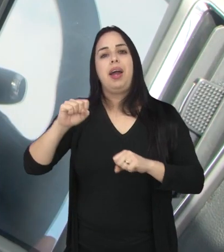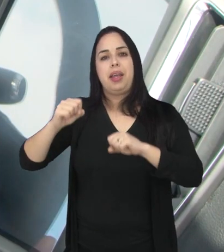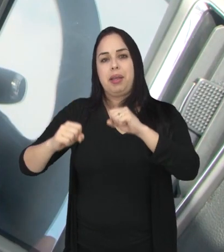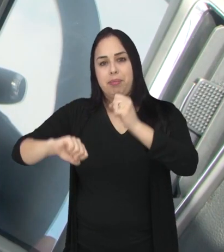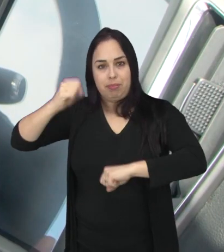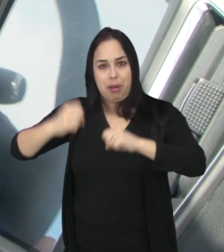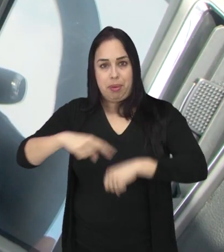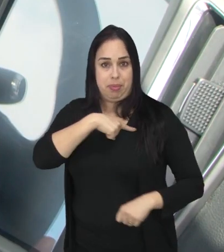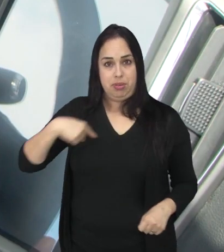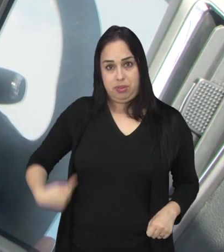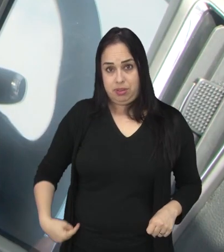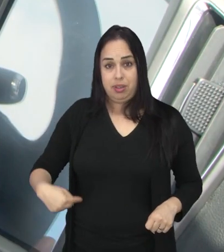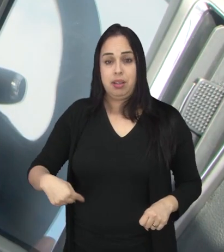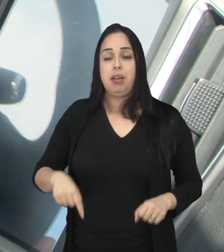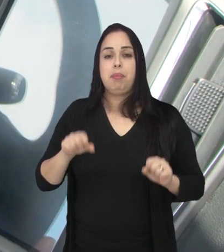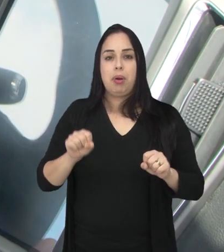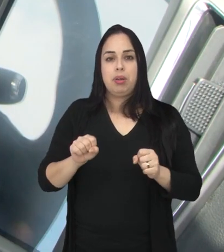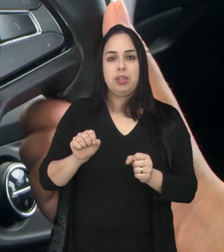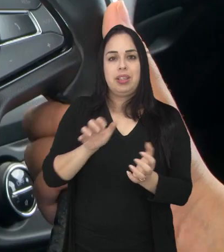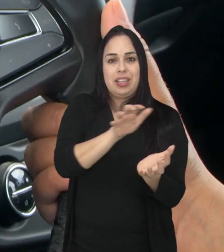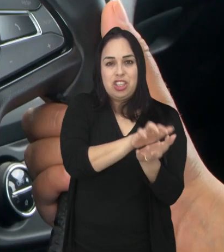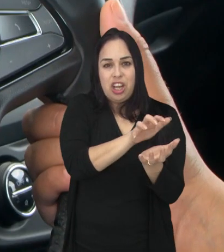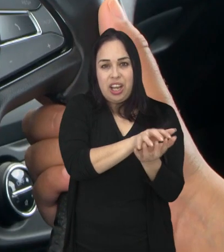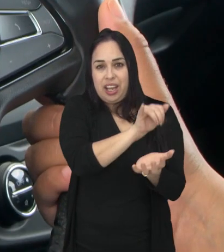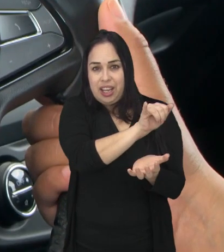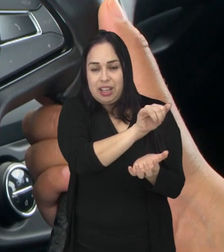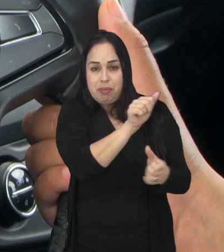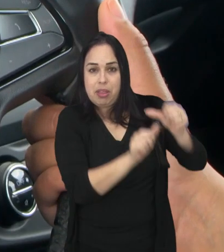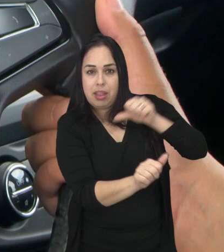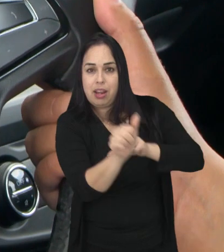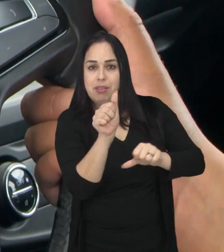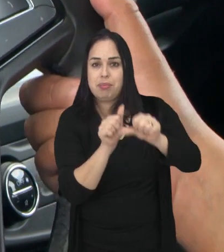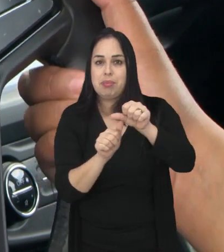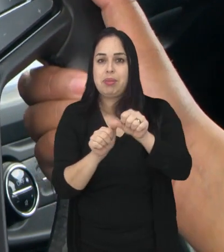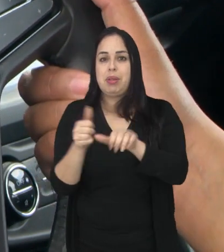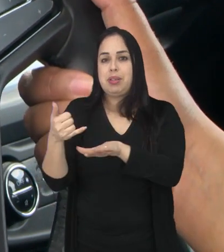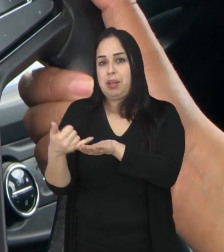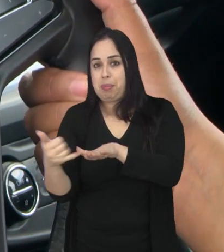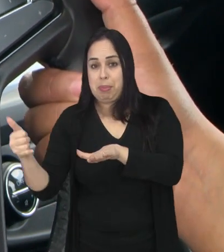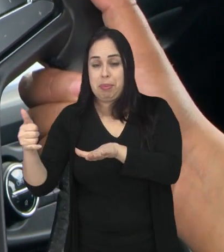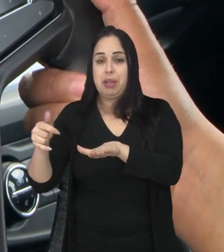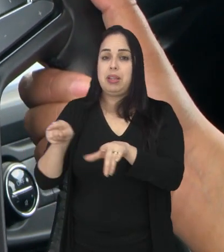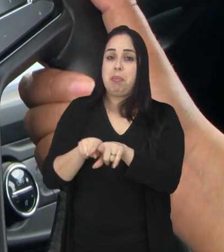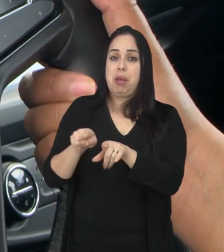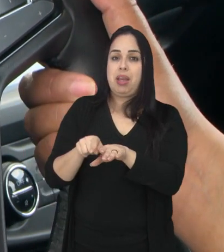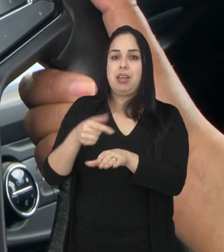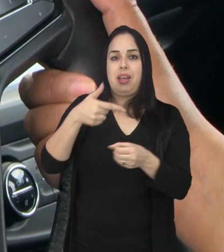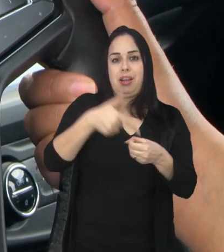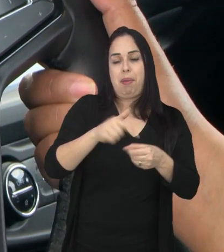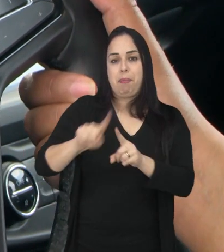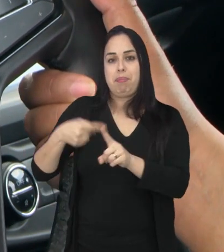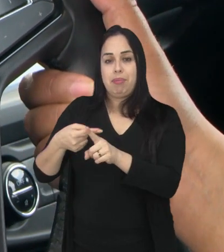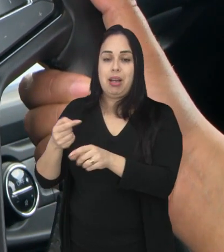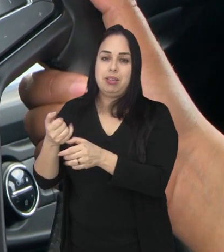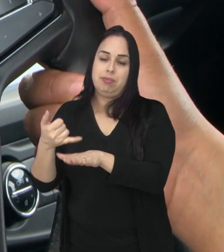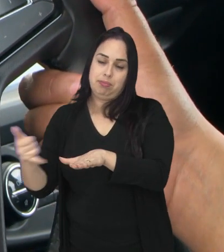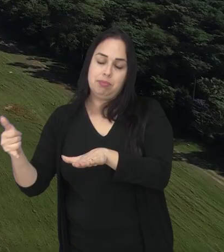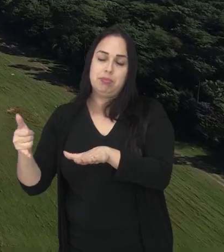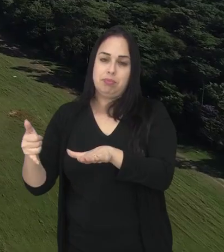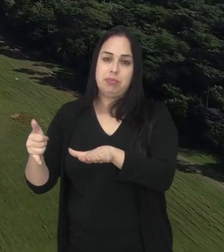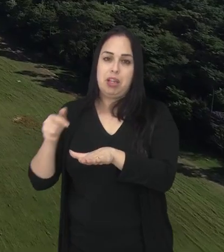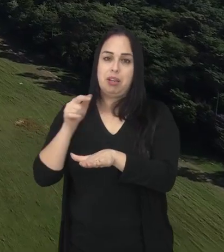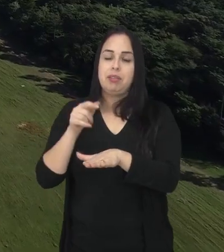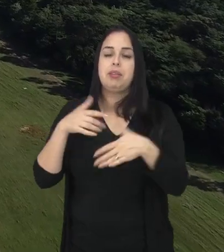chinesa Cherry promete transformar a planta de Jacareí numa unidade de montagem de carros híbridos a partir de 2025,